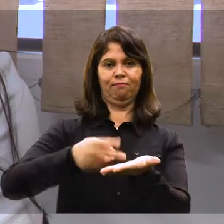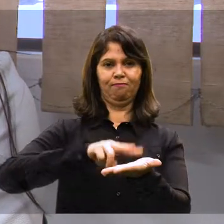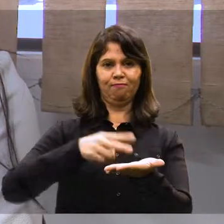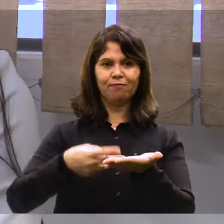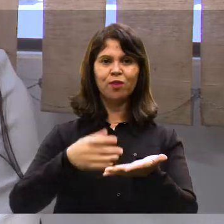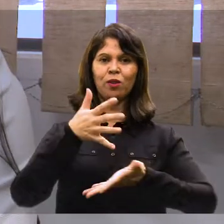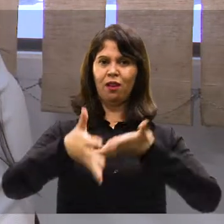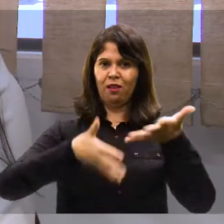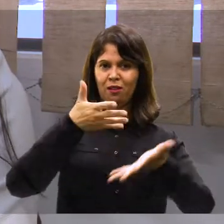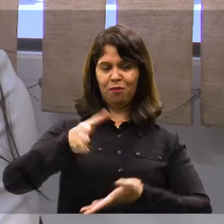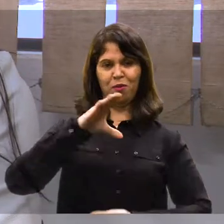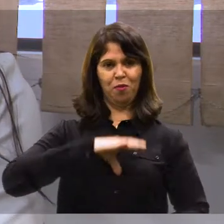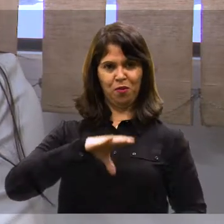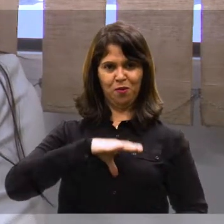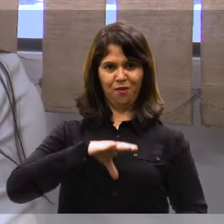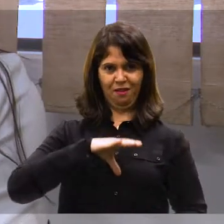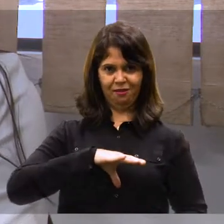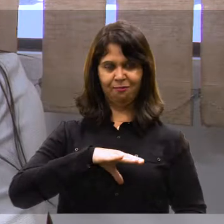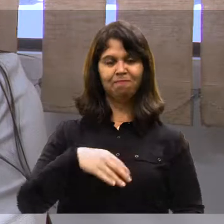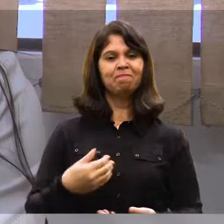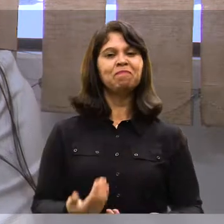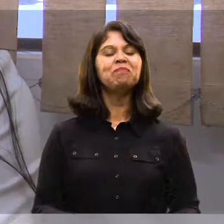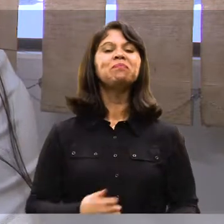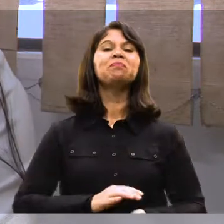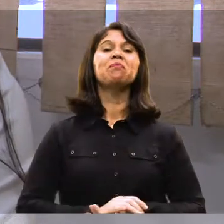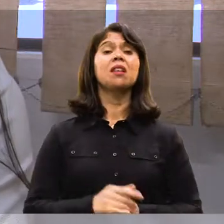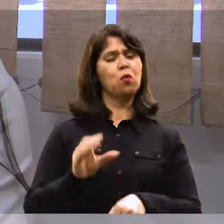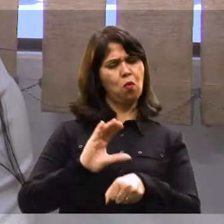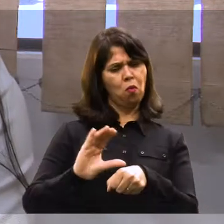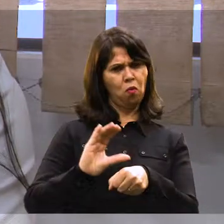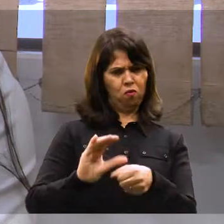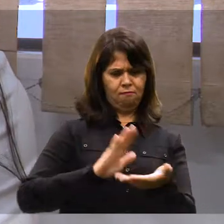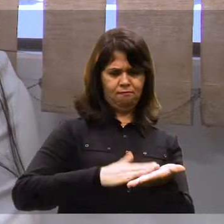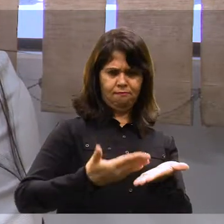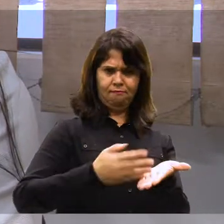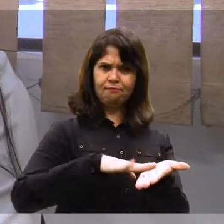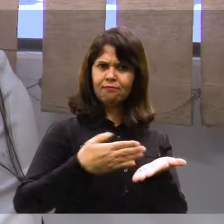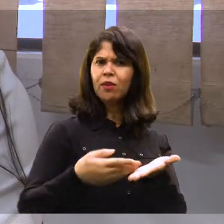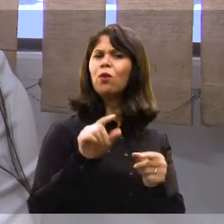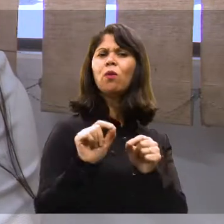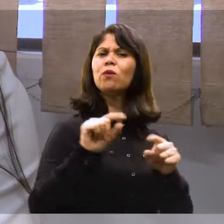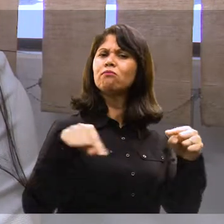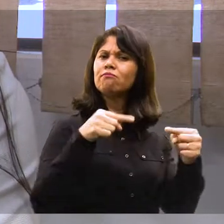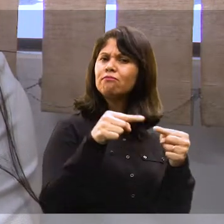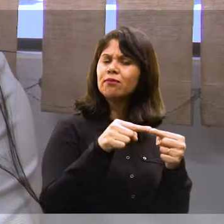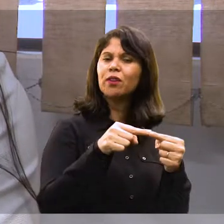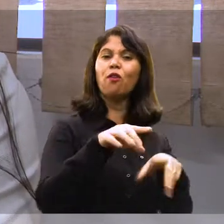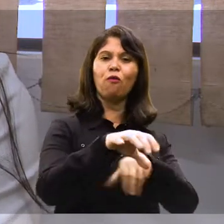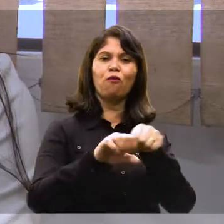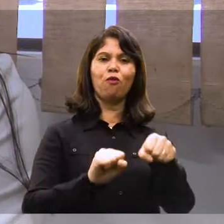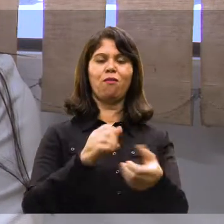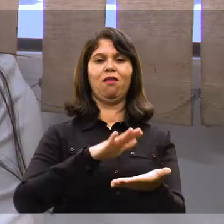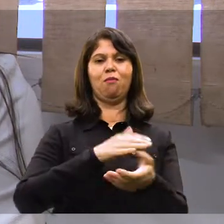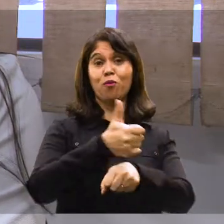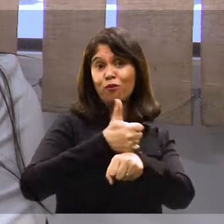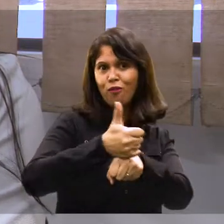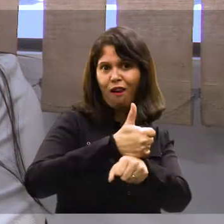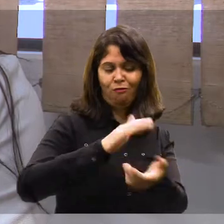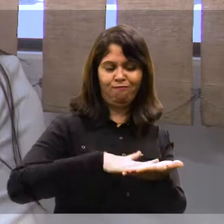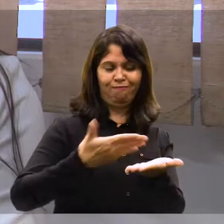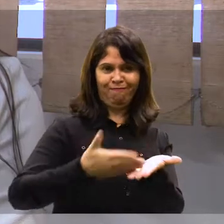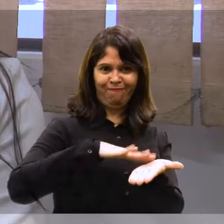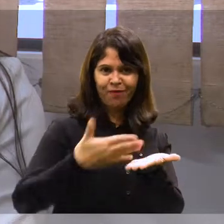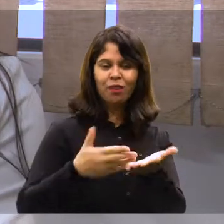Bacharelado em Tradução e Interpretação Libras Português. Esse curso é para formar tradutores e intérpretes de língua de